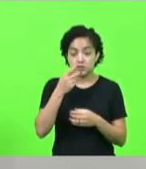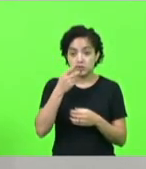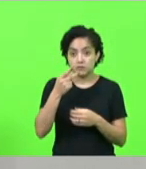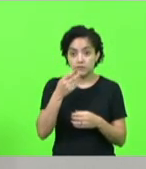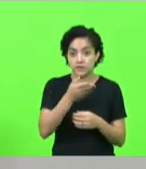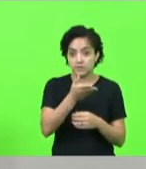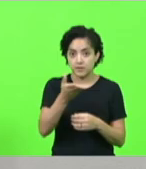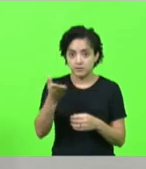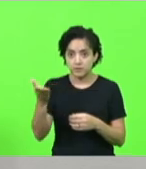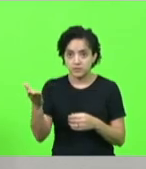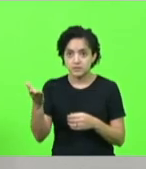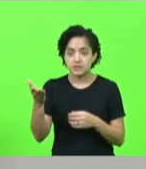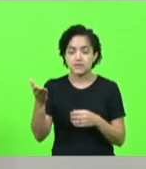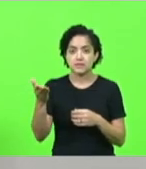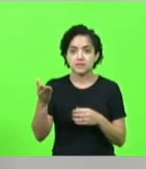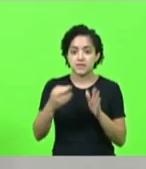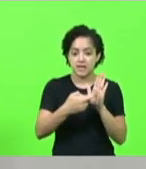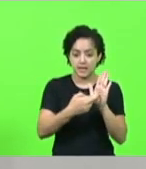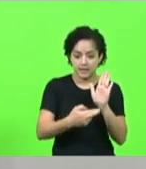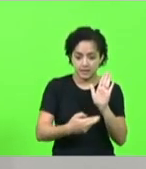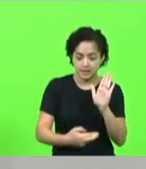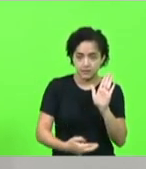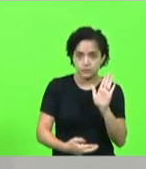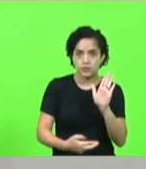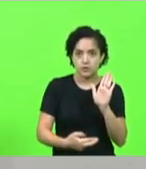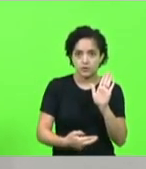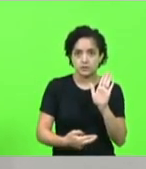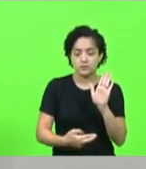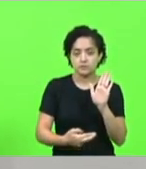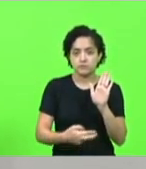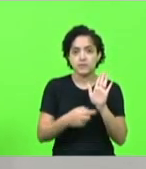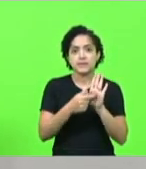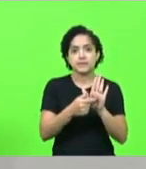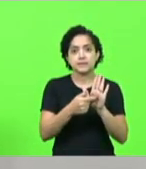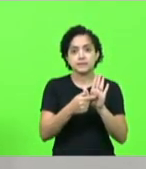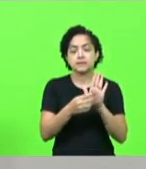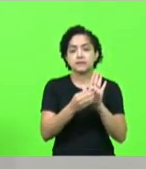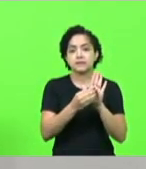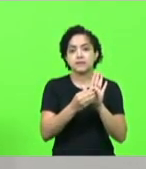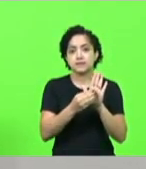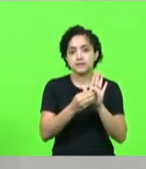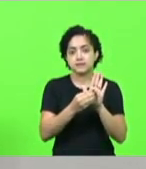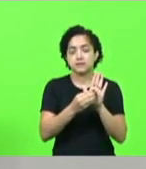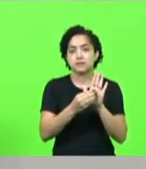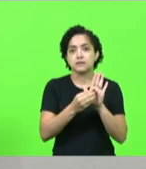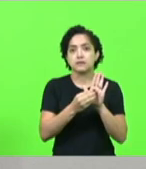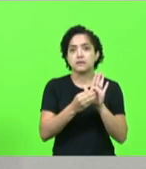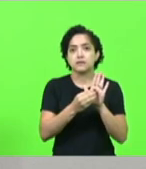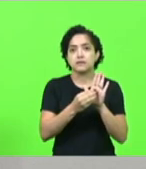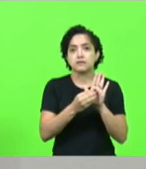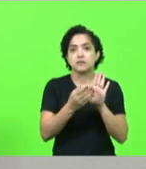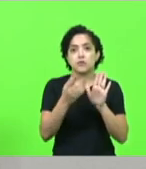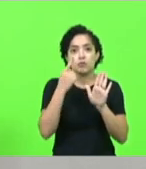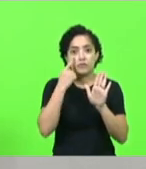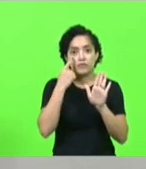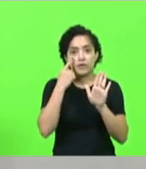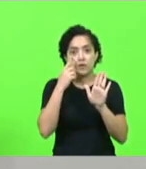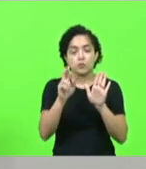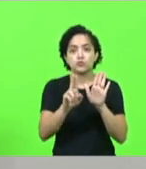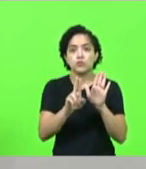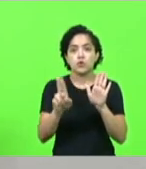algo que está ali no relatório mas já que ganhou um tempinho mais no relatório os senhores verão o nome